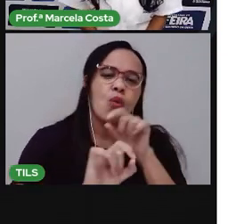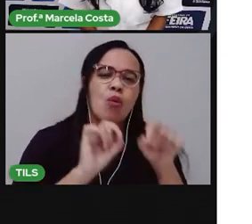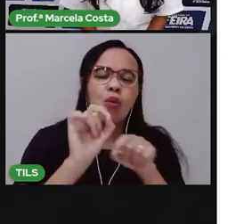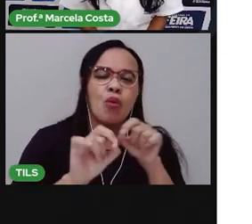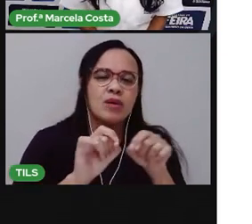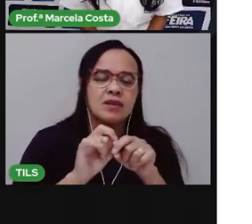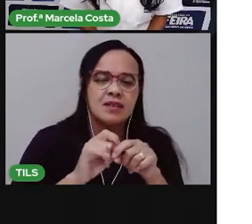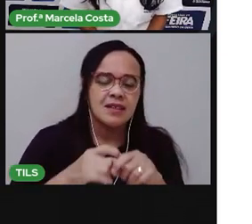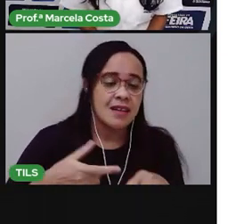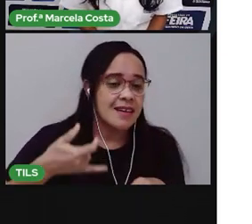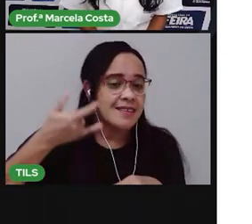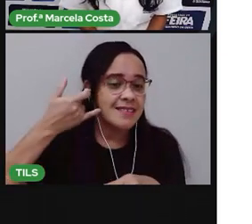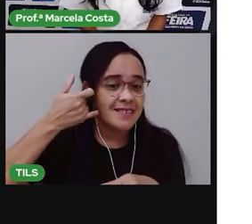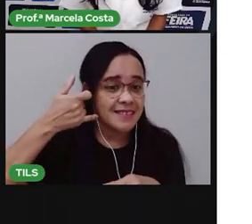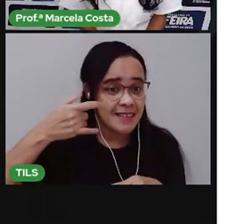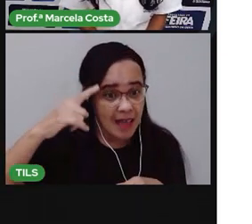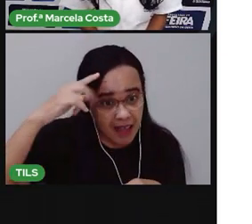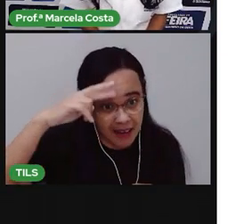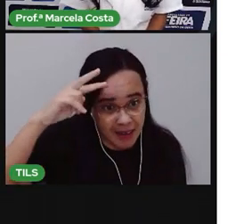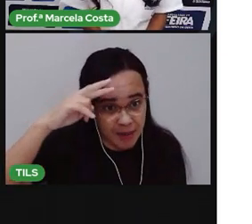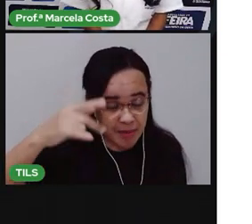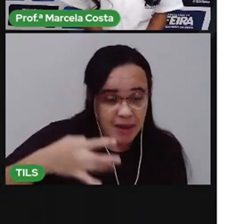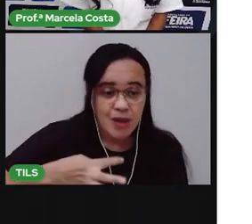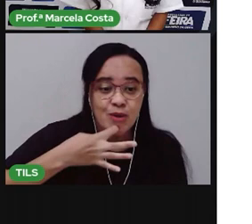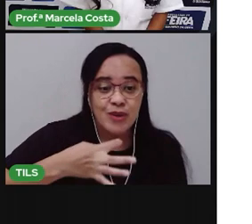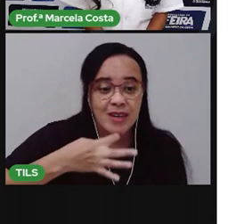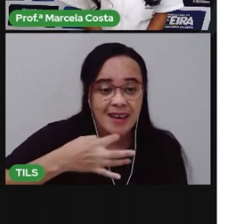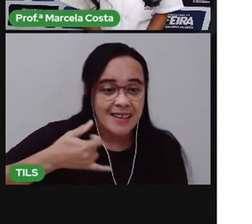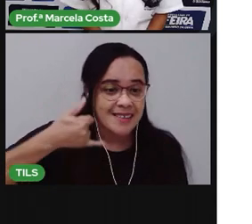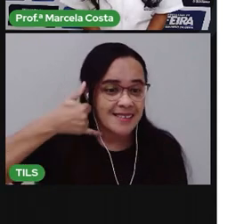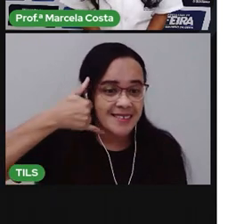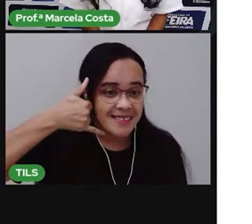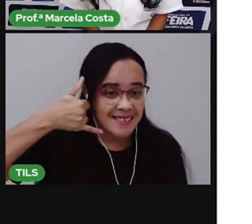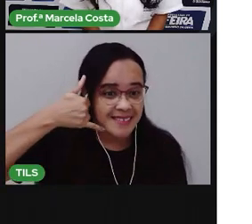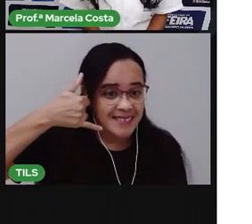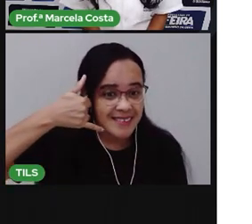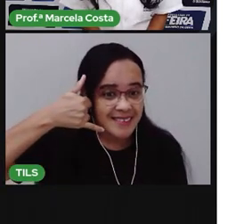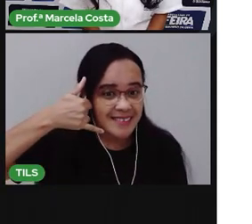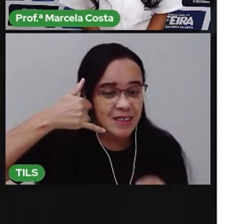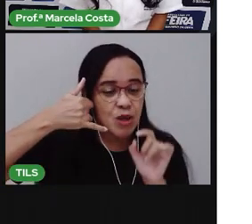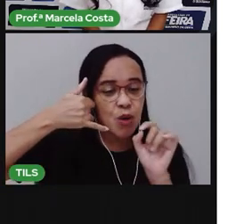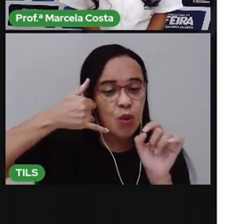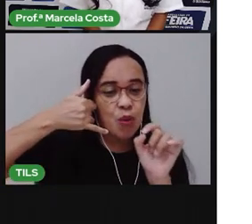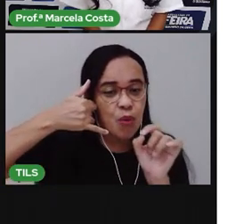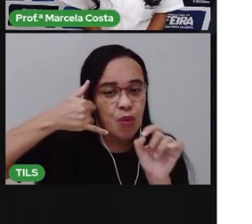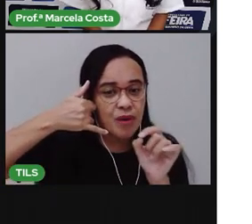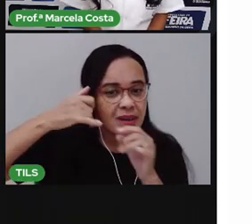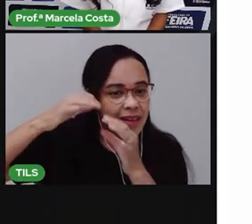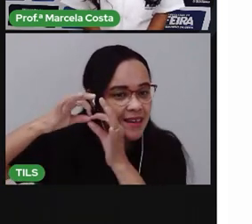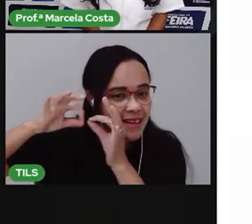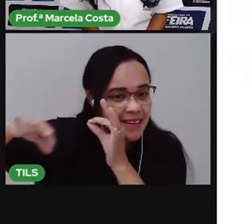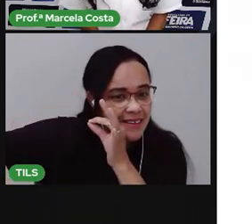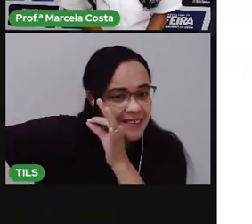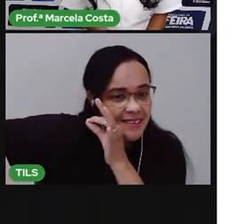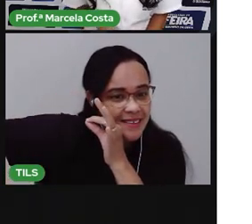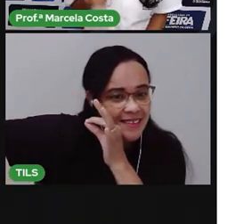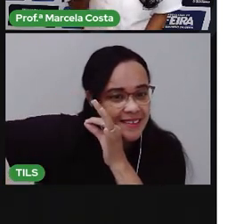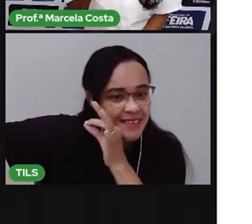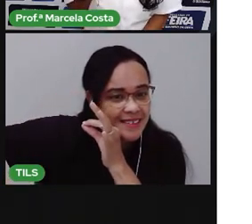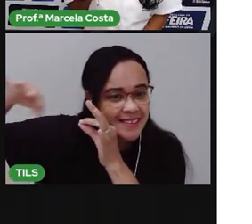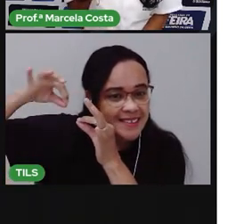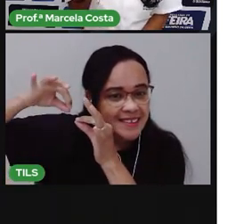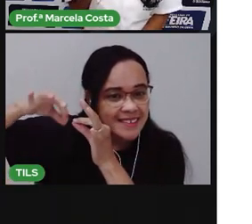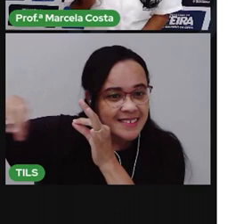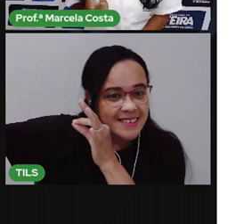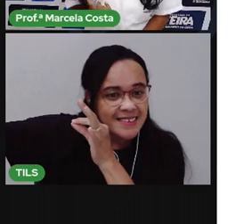telefone sem fio. Tá? Esse telefone sem fio, crianças, vocês vão precisar